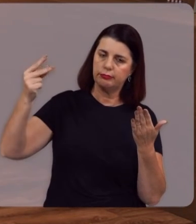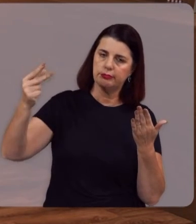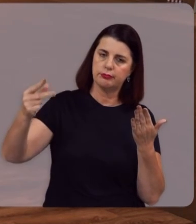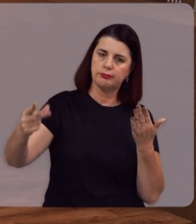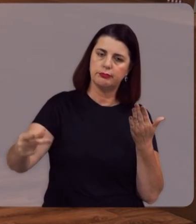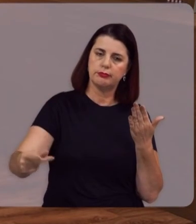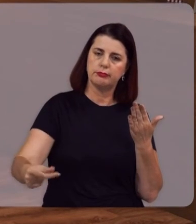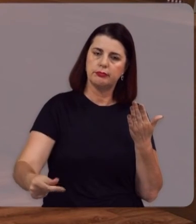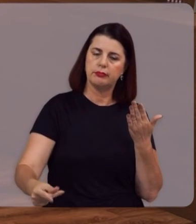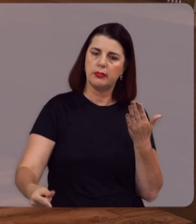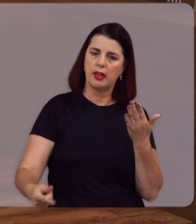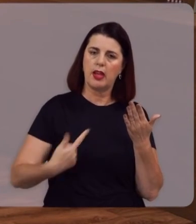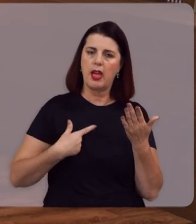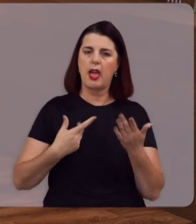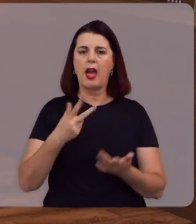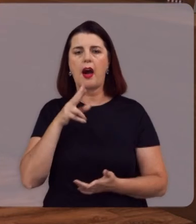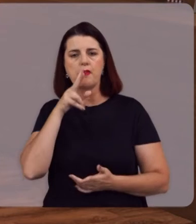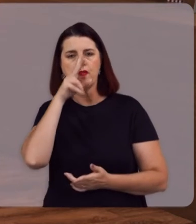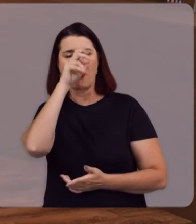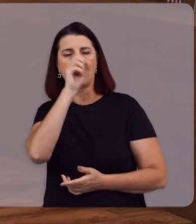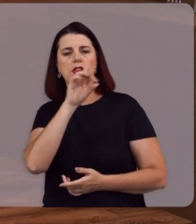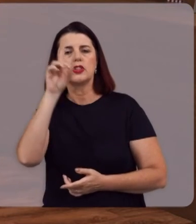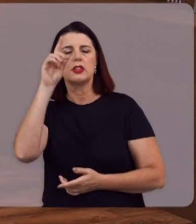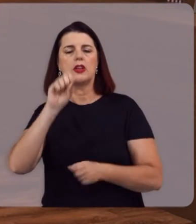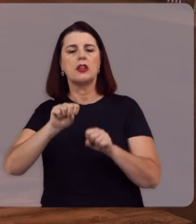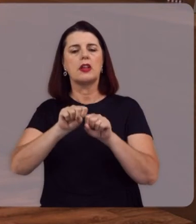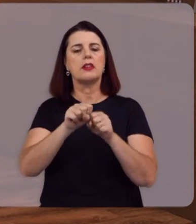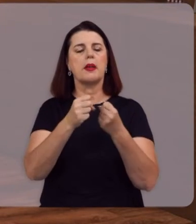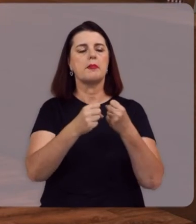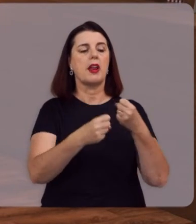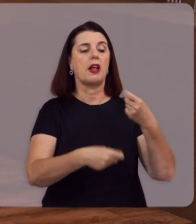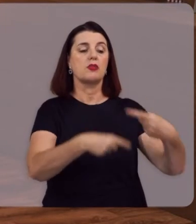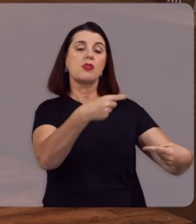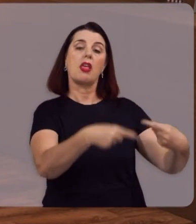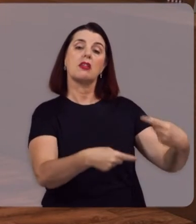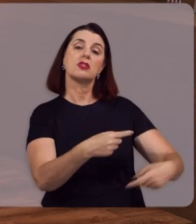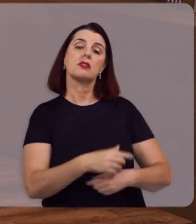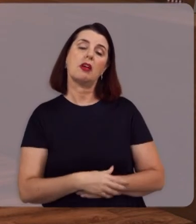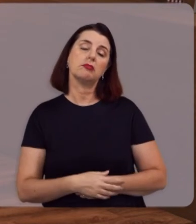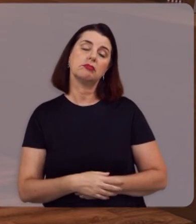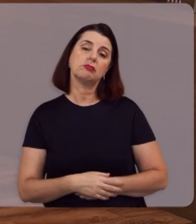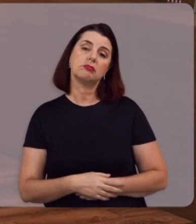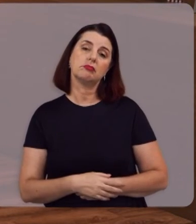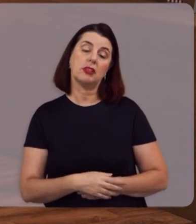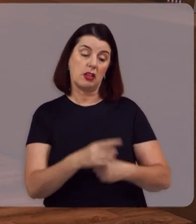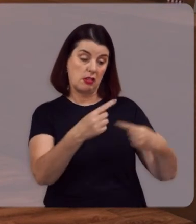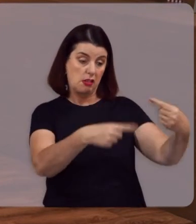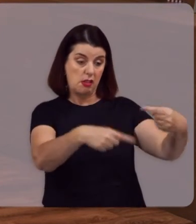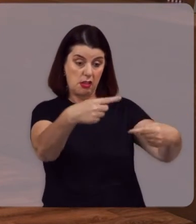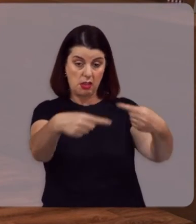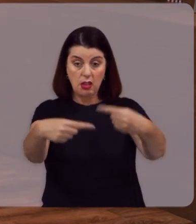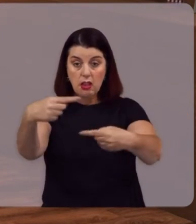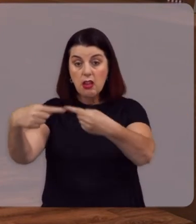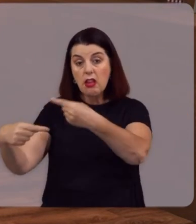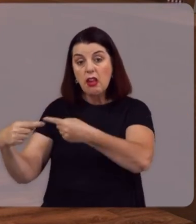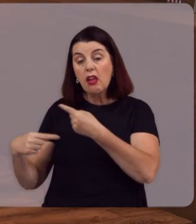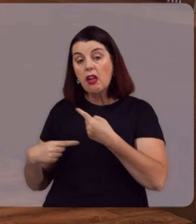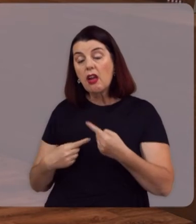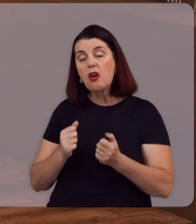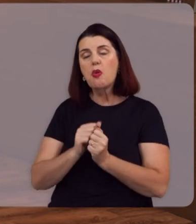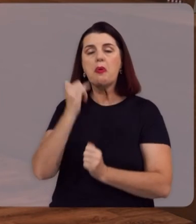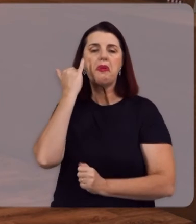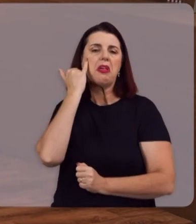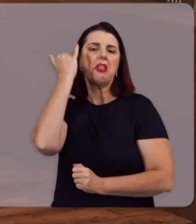A bigorna de Deus Que tem quebrado O martelo dos críticos Os críticos Com